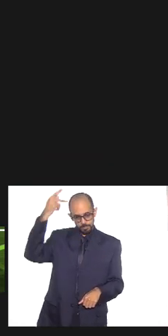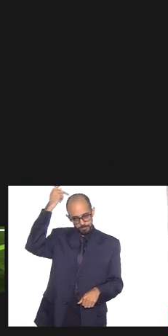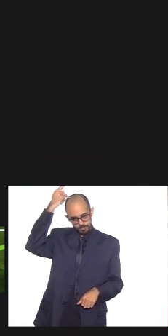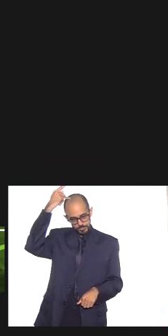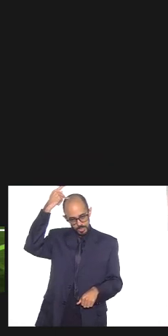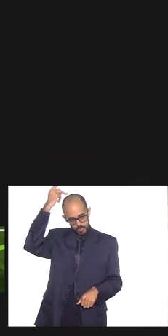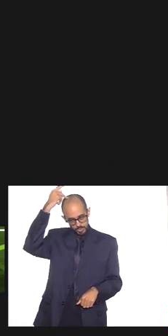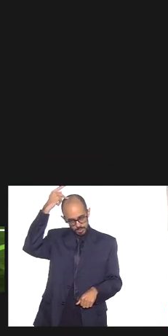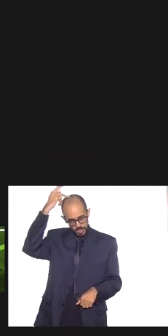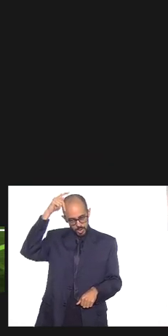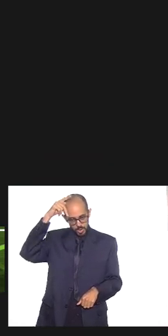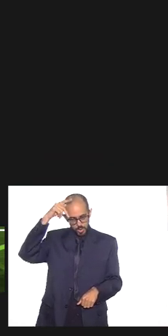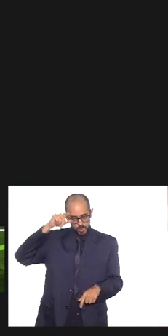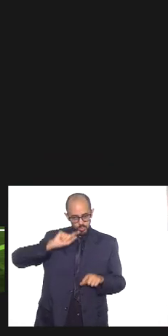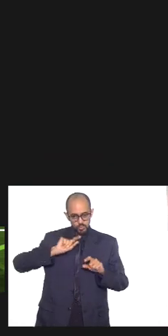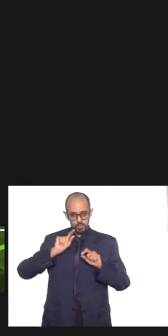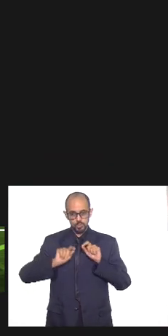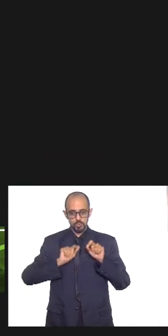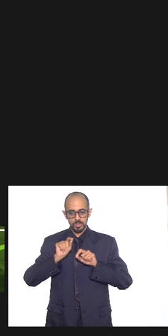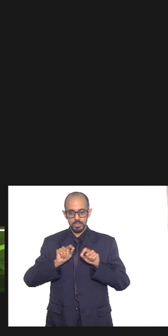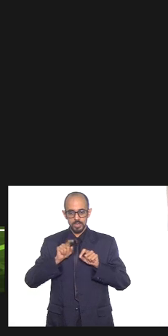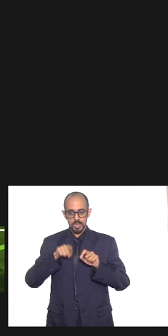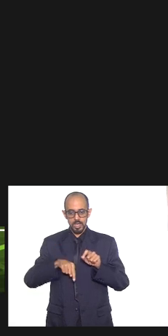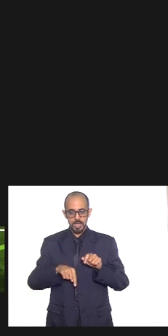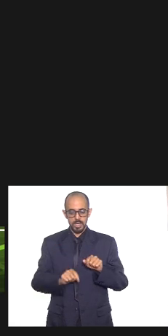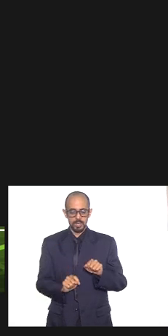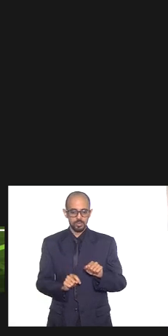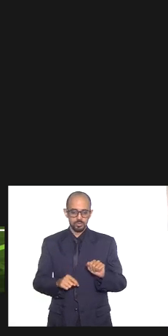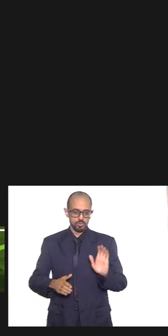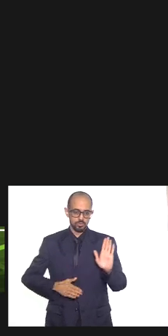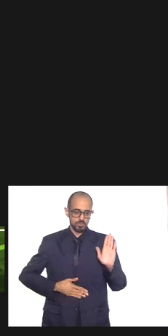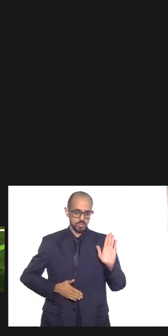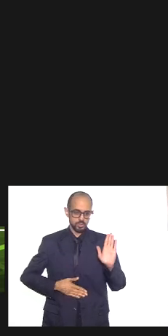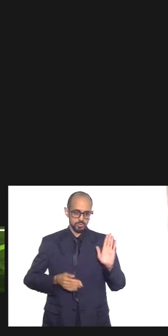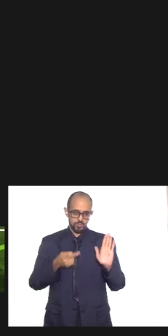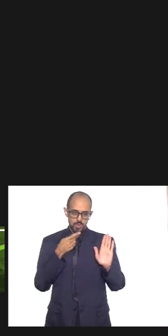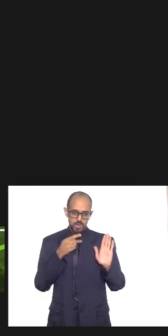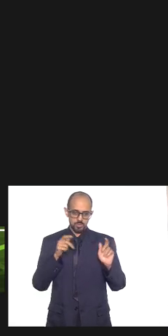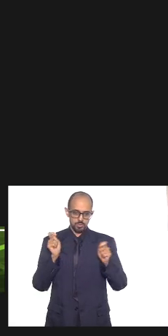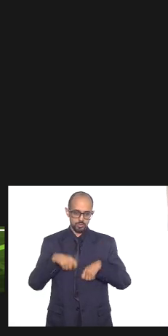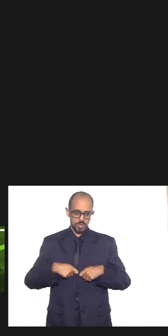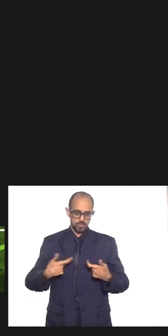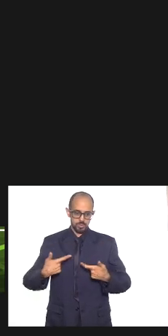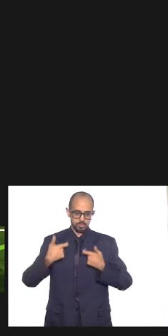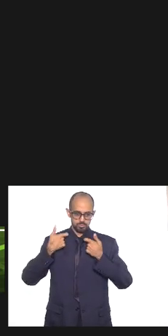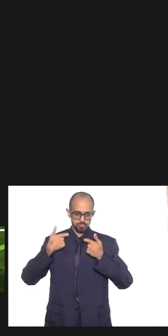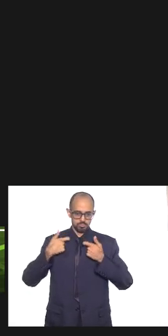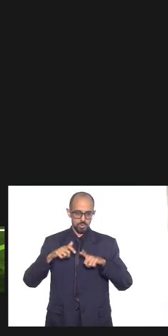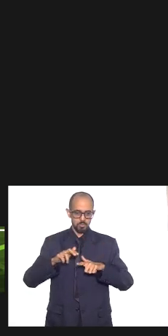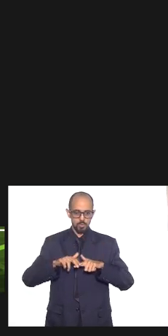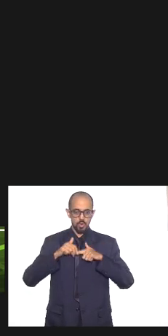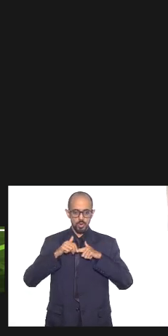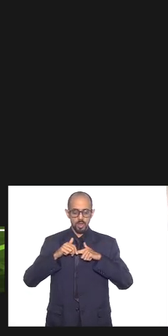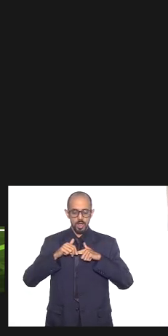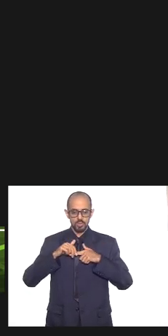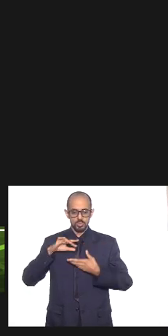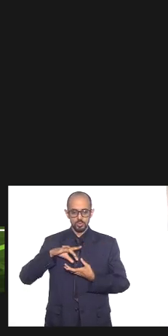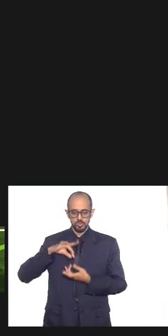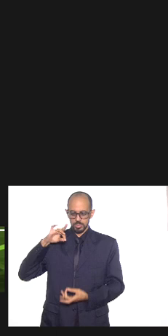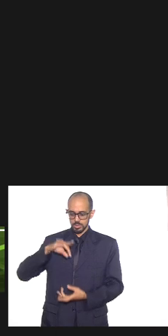passado com os bandidos que achavam que não podiam ser atingidos por causa dos guias das entidades etc